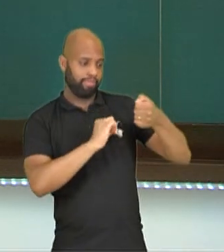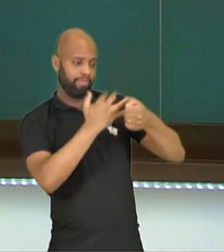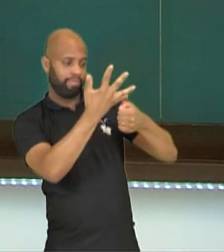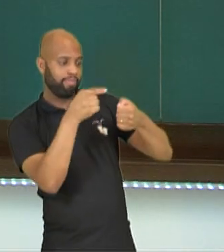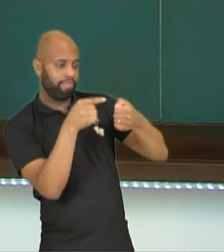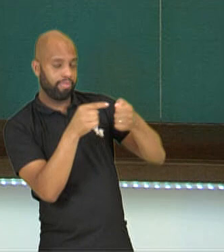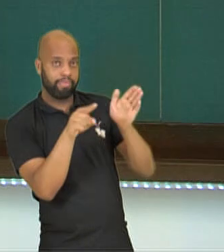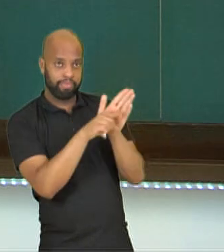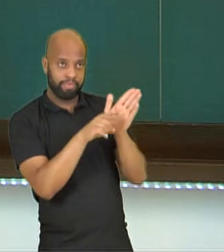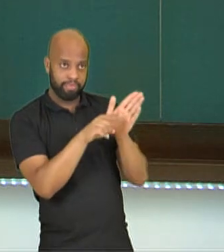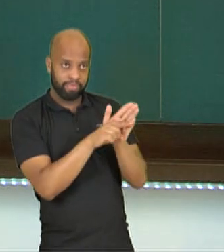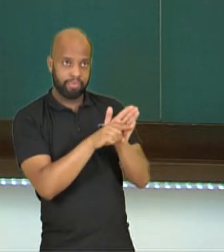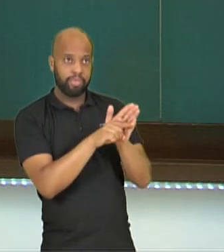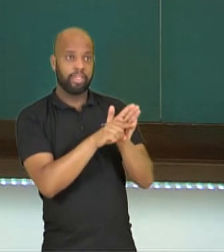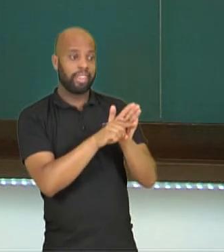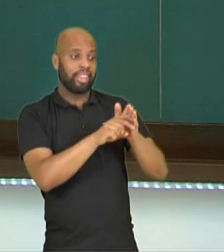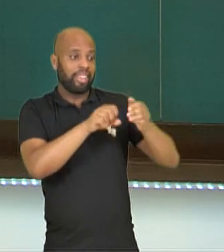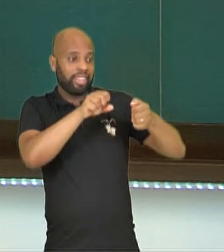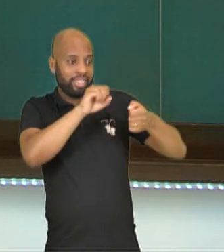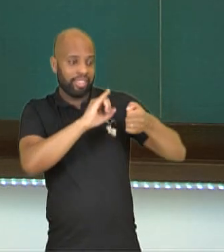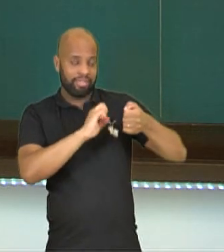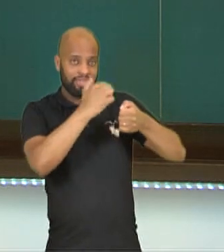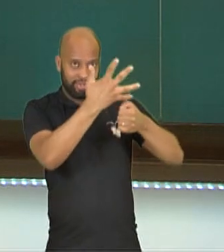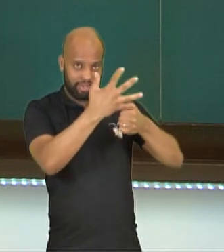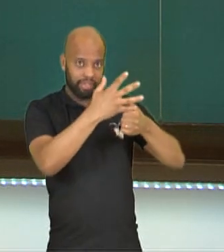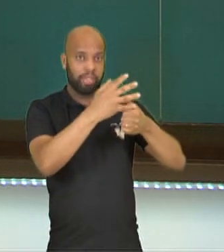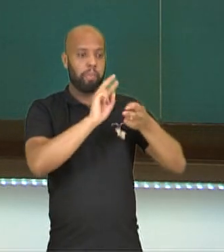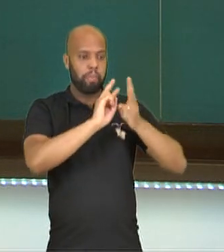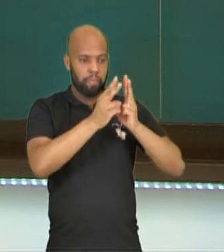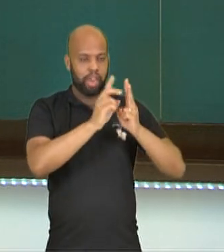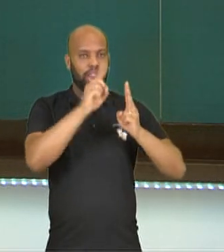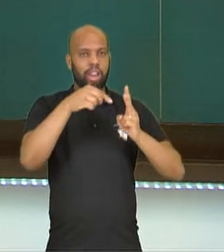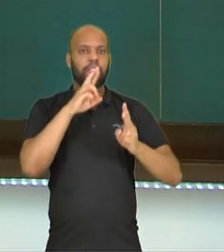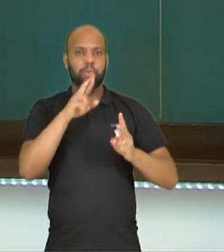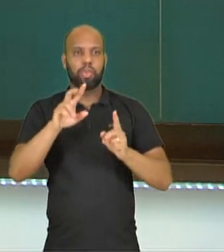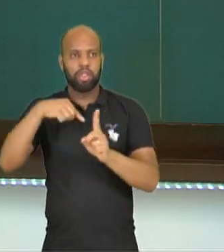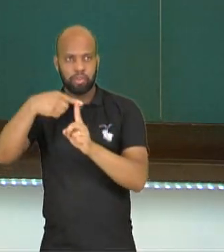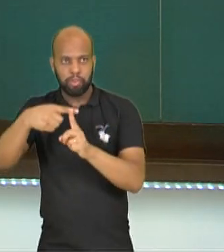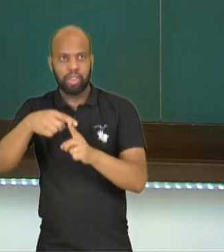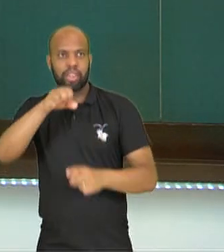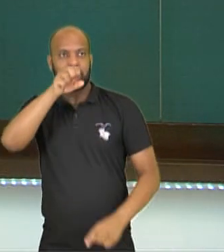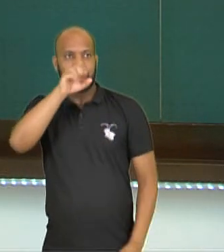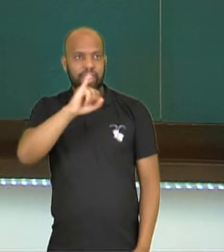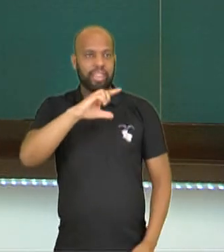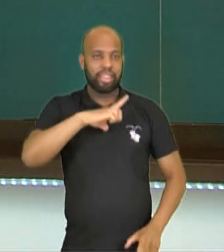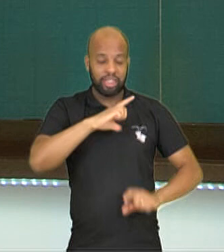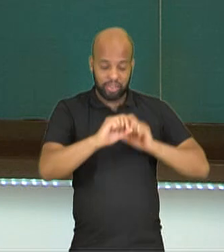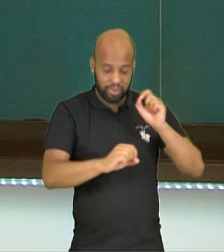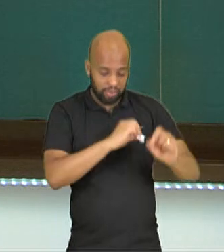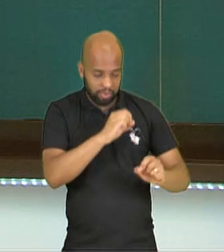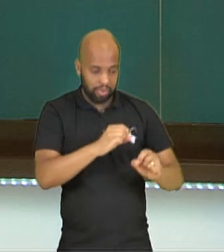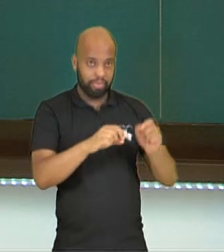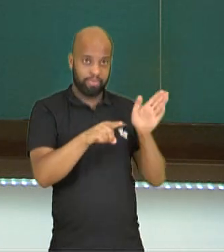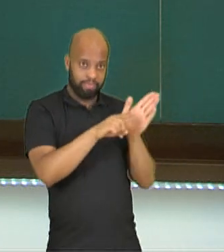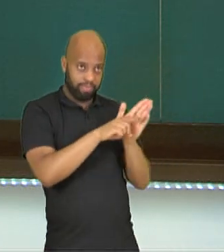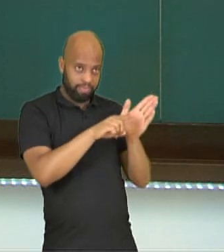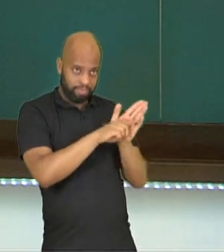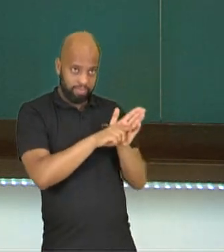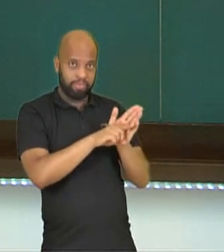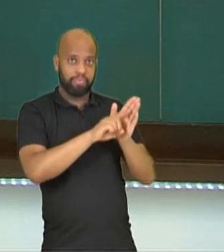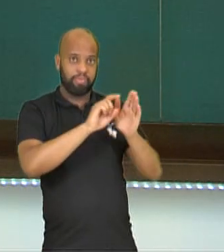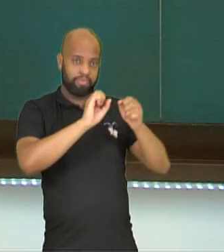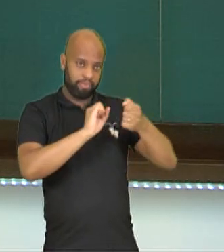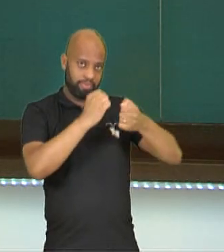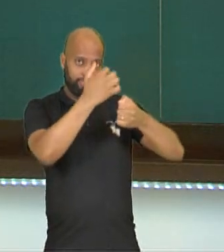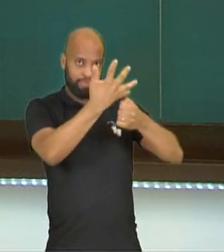par dá mais. Base positiva, expoente e par também dá mais. Quando que dá menos? Base negativa, expoente e ímpar